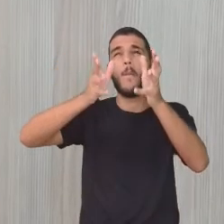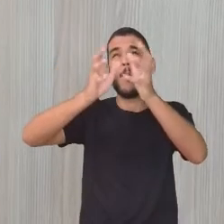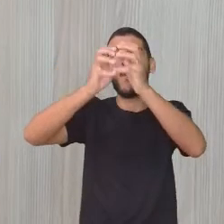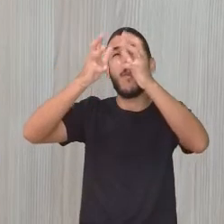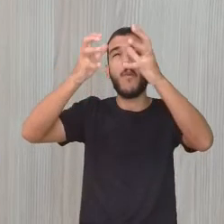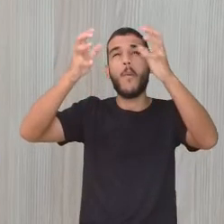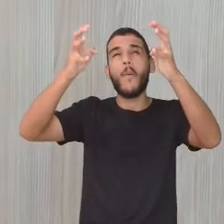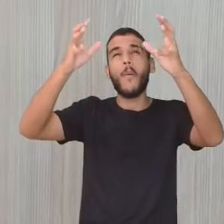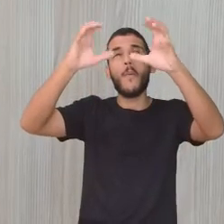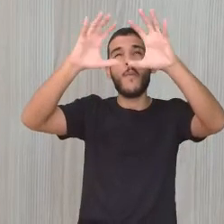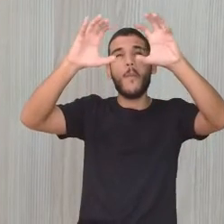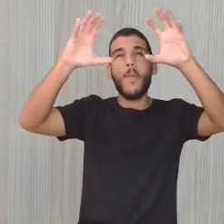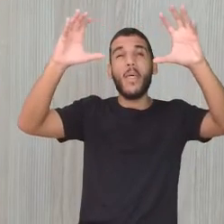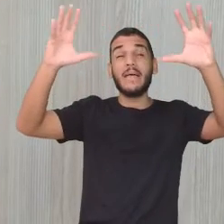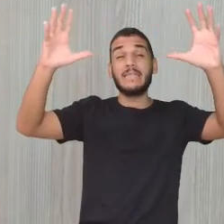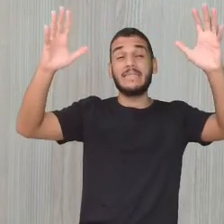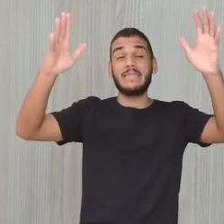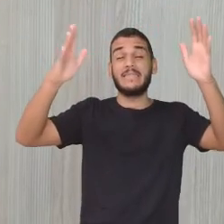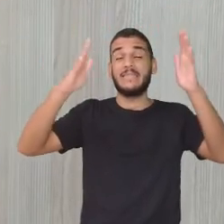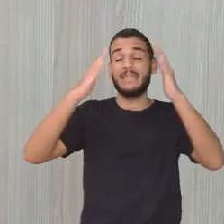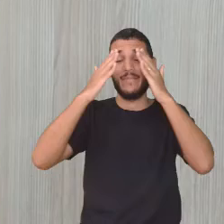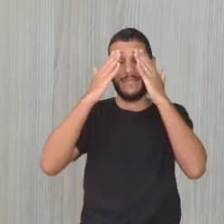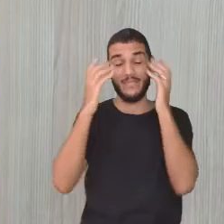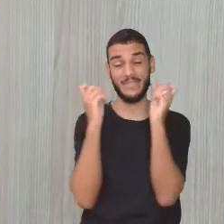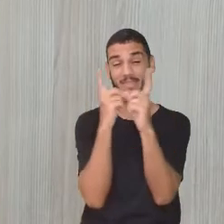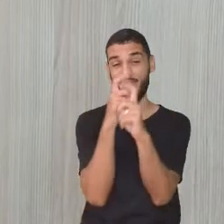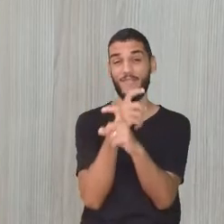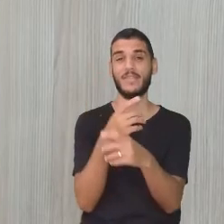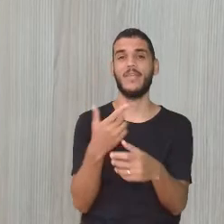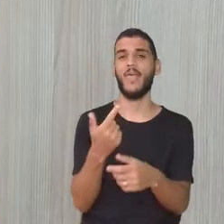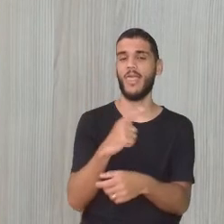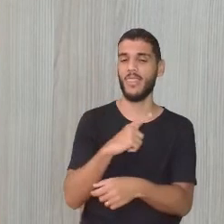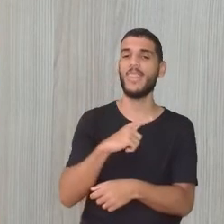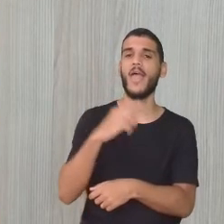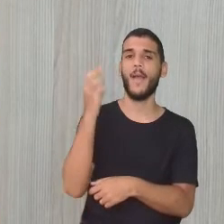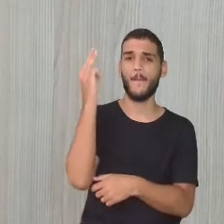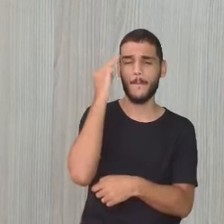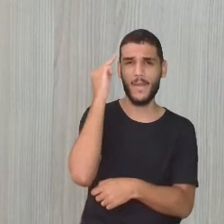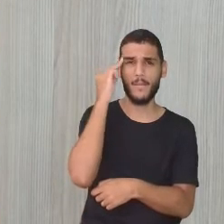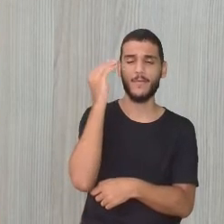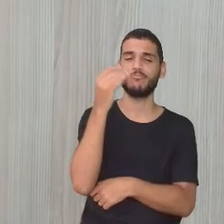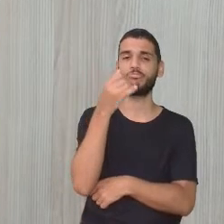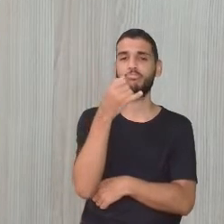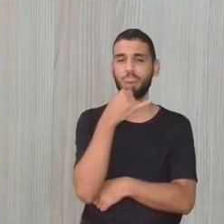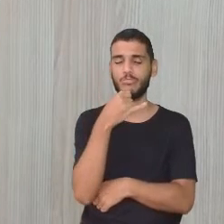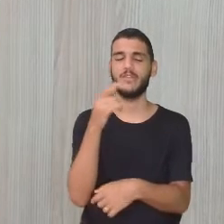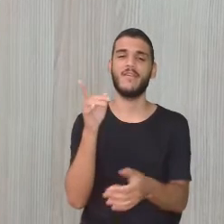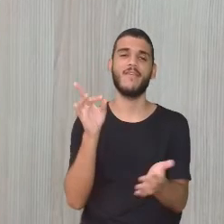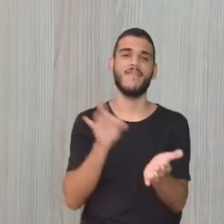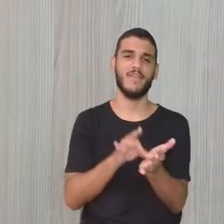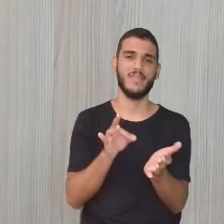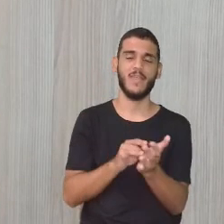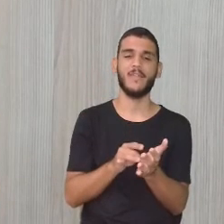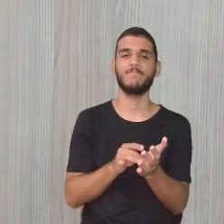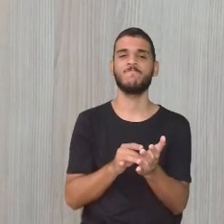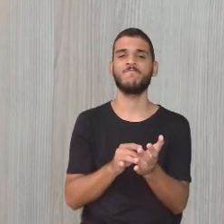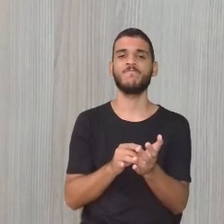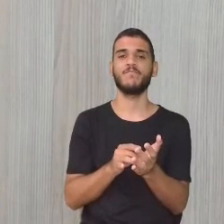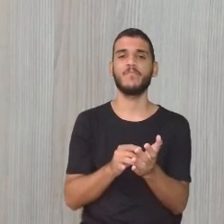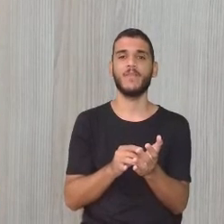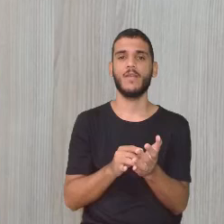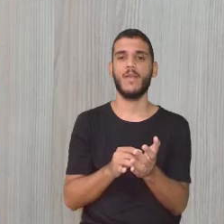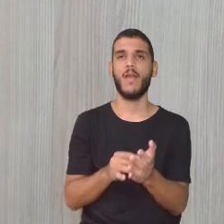viu? Eu tenho essa memória que não é muito feliz, né? Uma memória bem triste, assim, que eu via. E ainda bem que foram